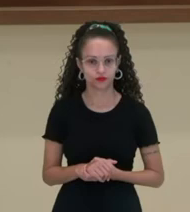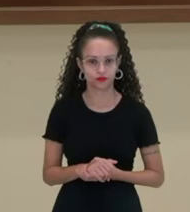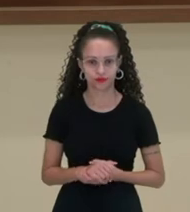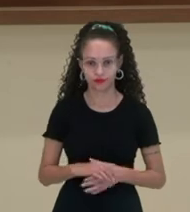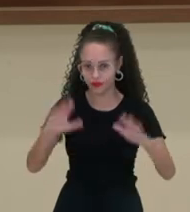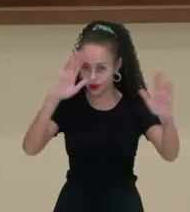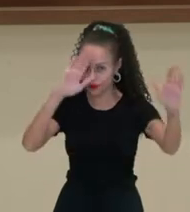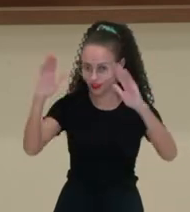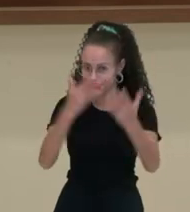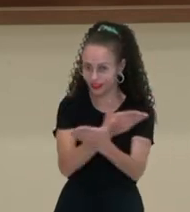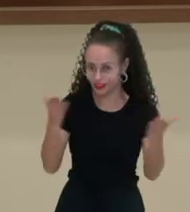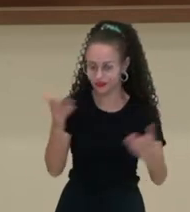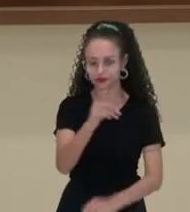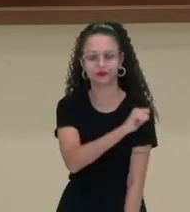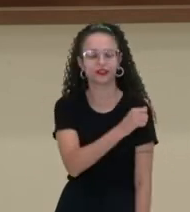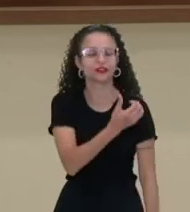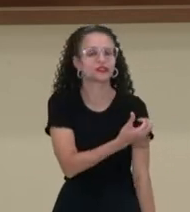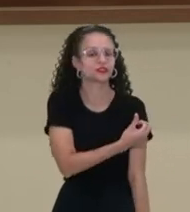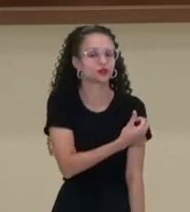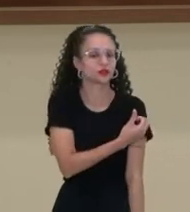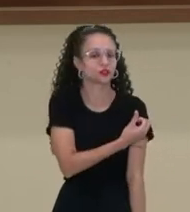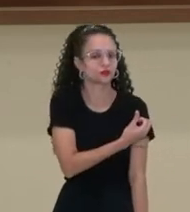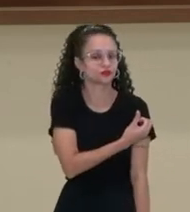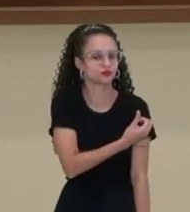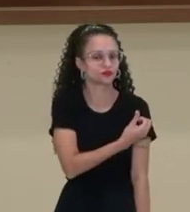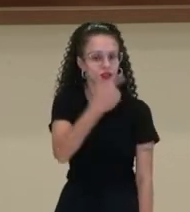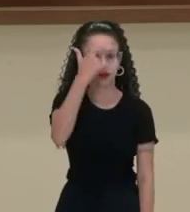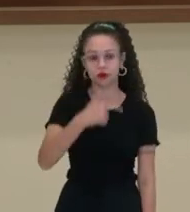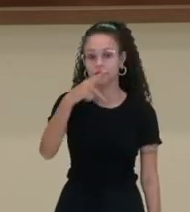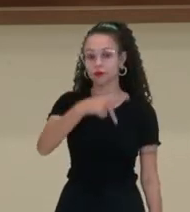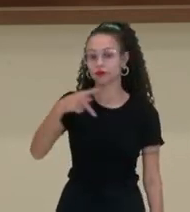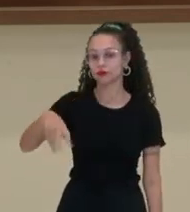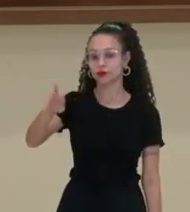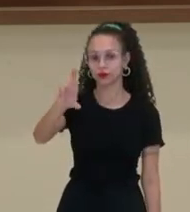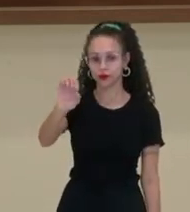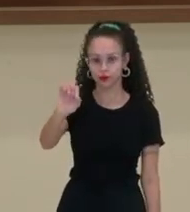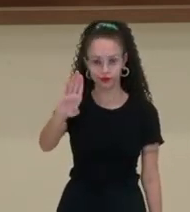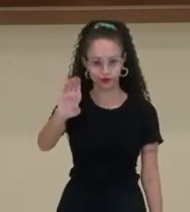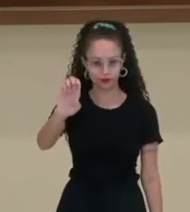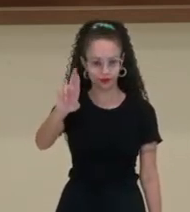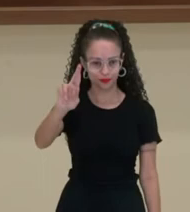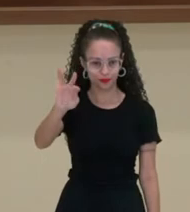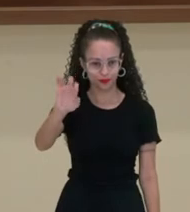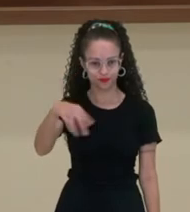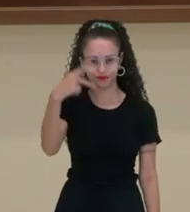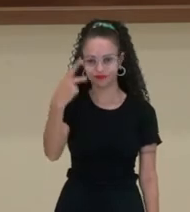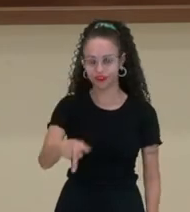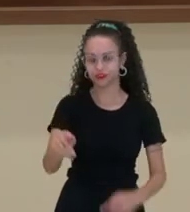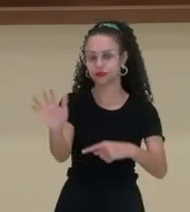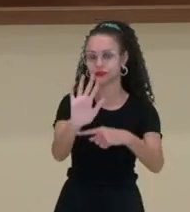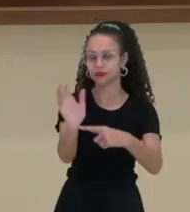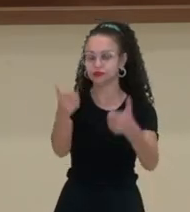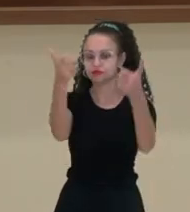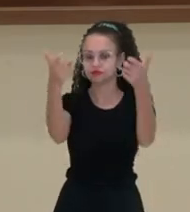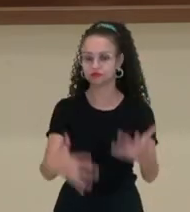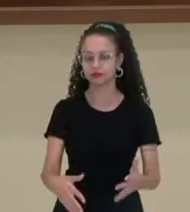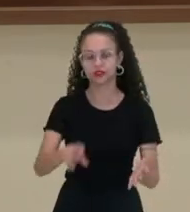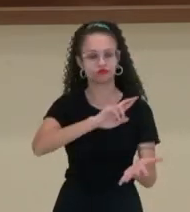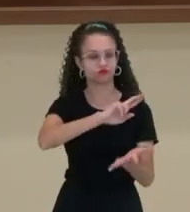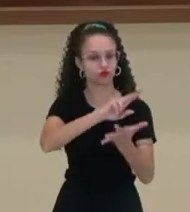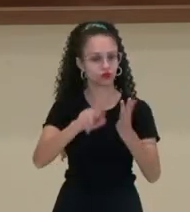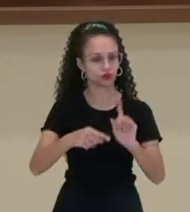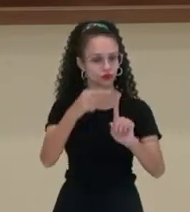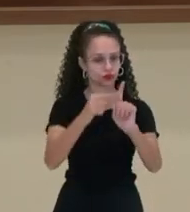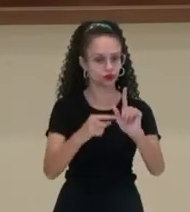Olá, estudantes do sexto ano! Sou o Solverto Falcione. Neste vídeo vamos estudar diferentes tipos de